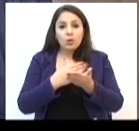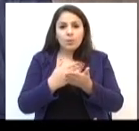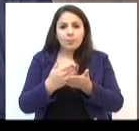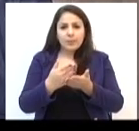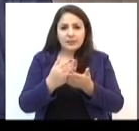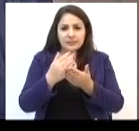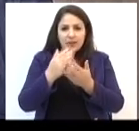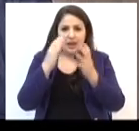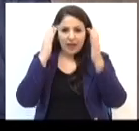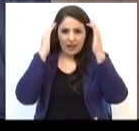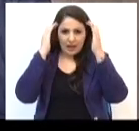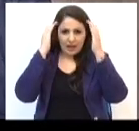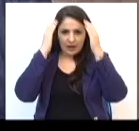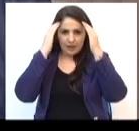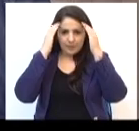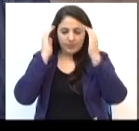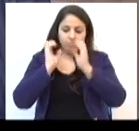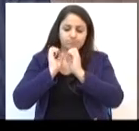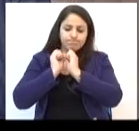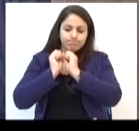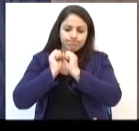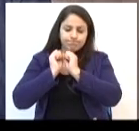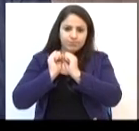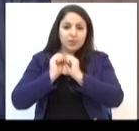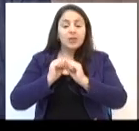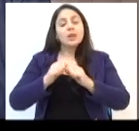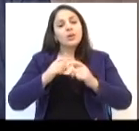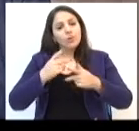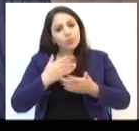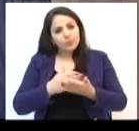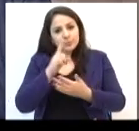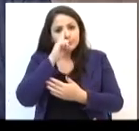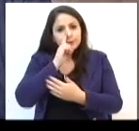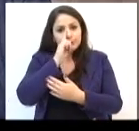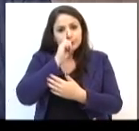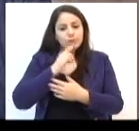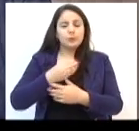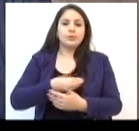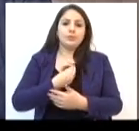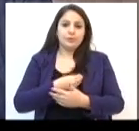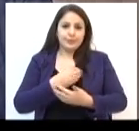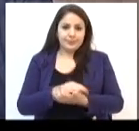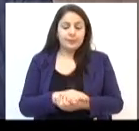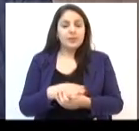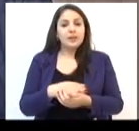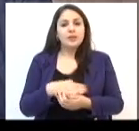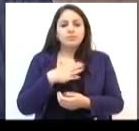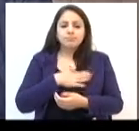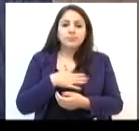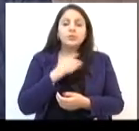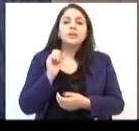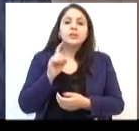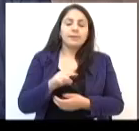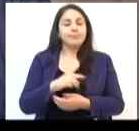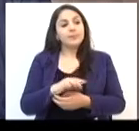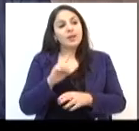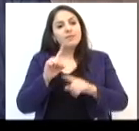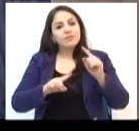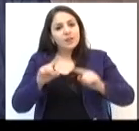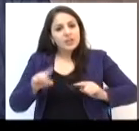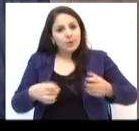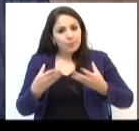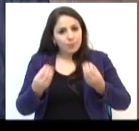dentro da cabeça e colocando em risco a vida das pessoas. Os sintomas, então, quais são? Bom, eles são bastante